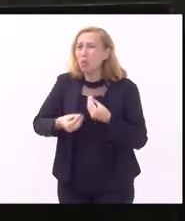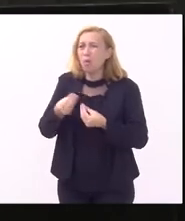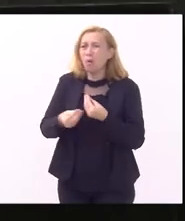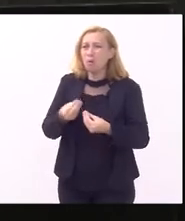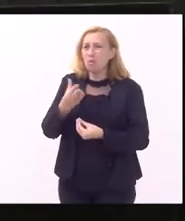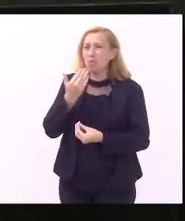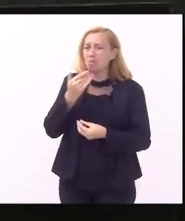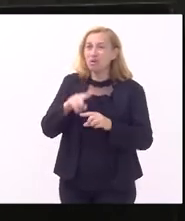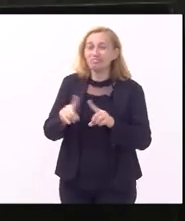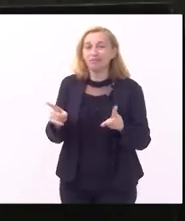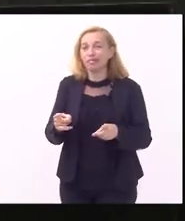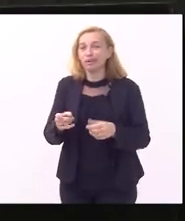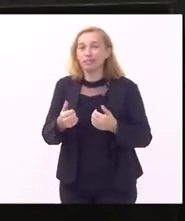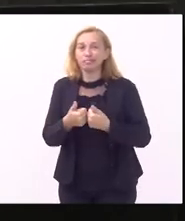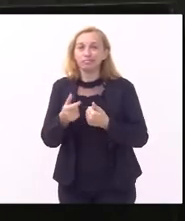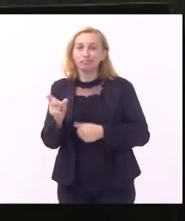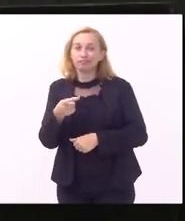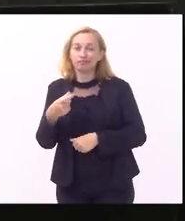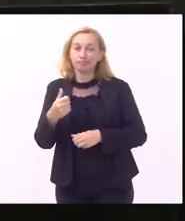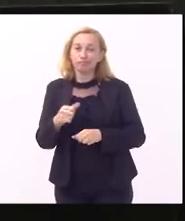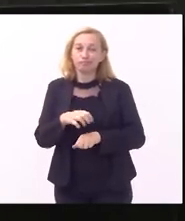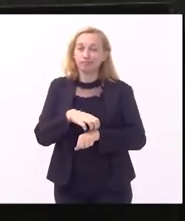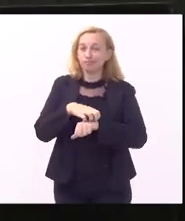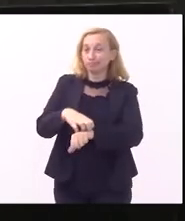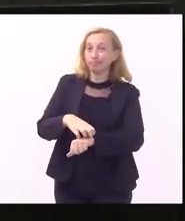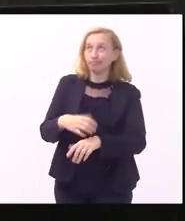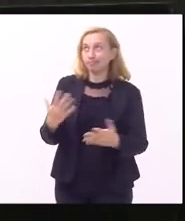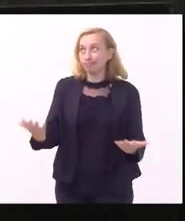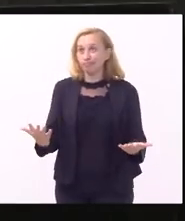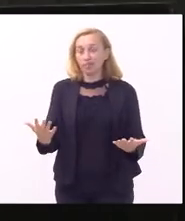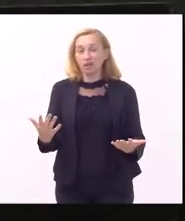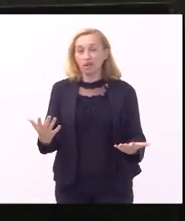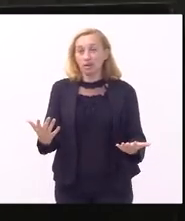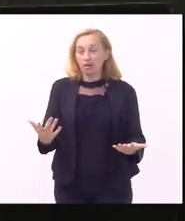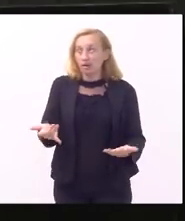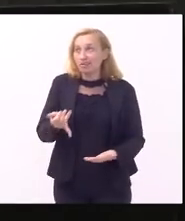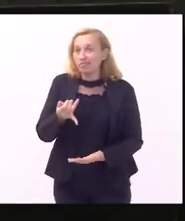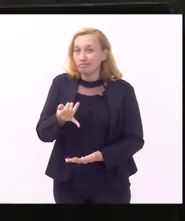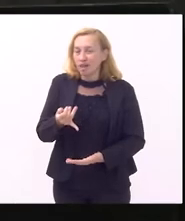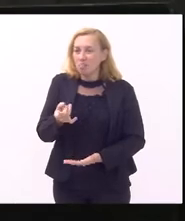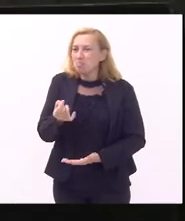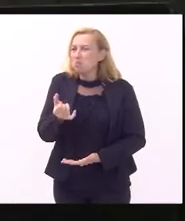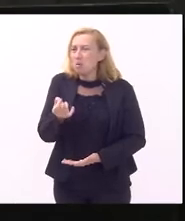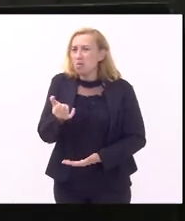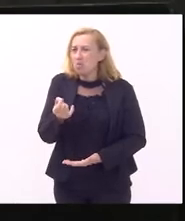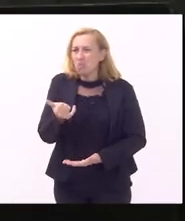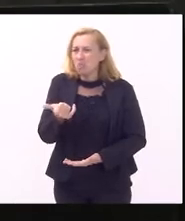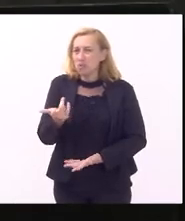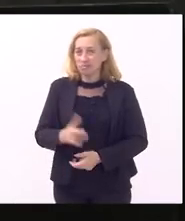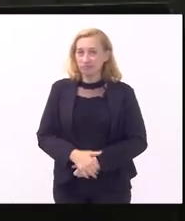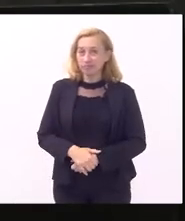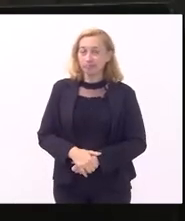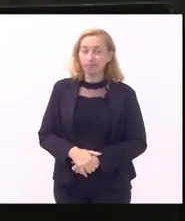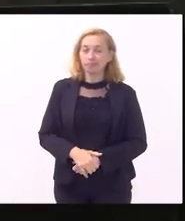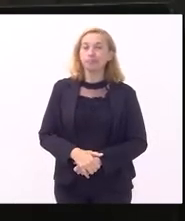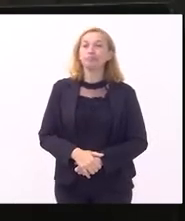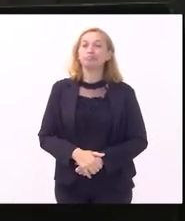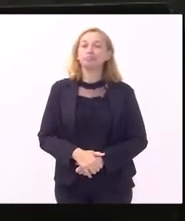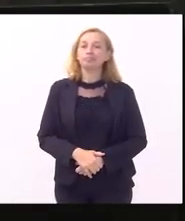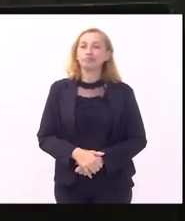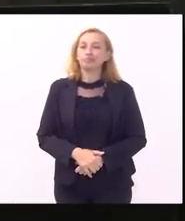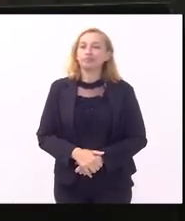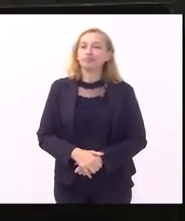o vale transporte para o policial penal é algo totalmente defasado e nem todo mundo ganha destravamos